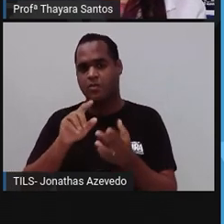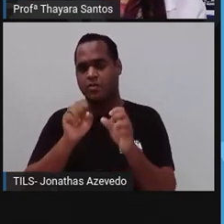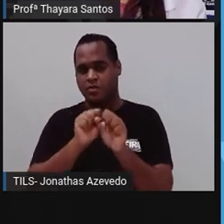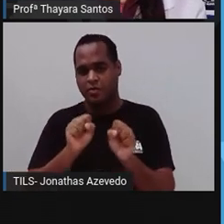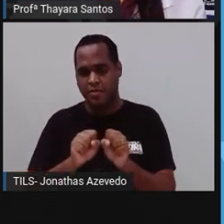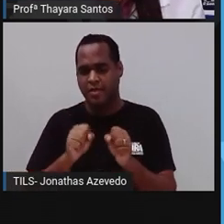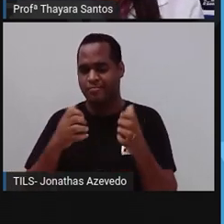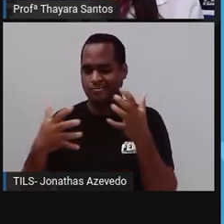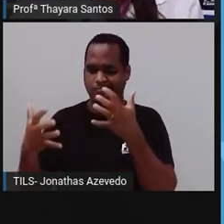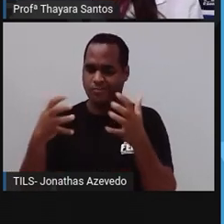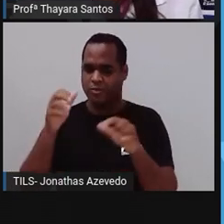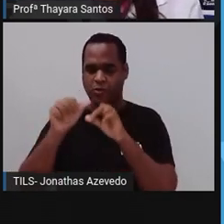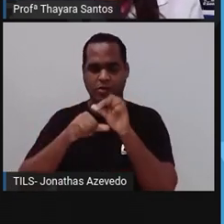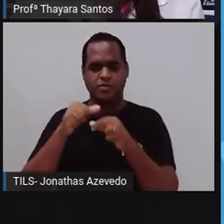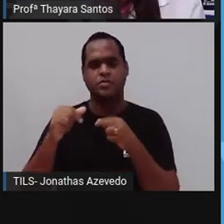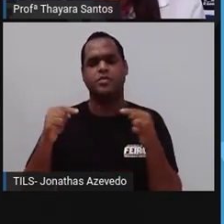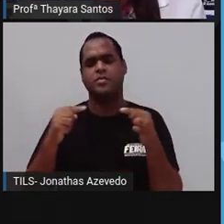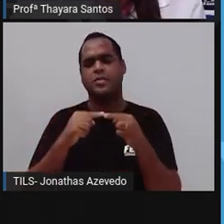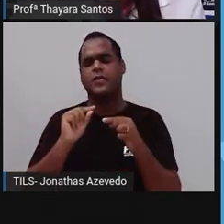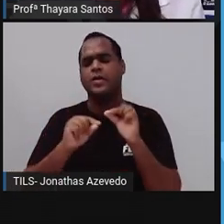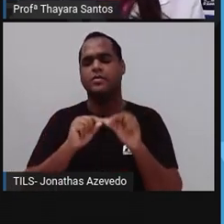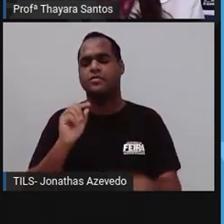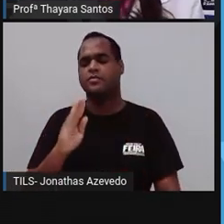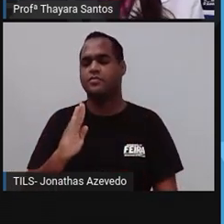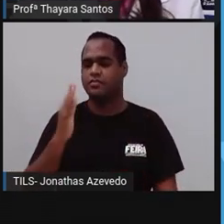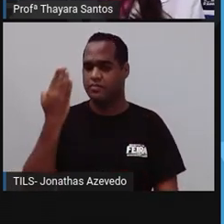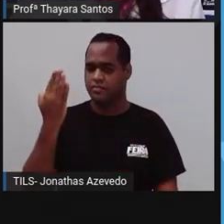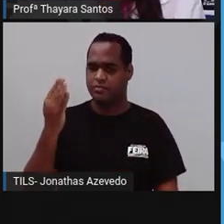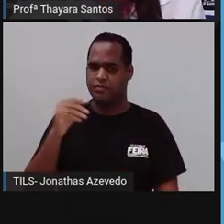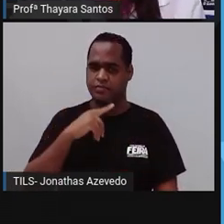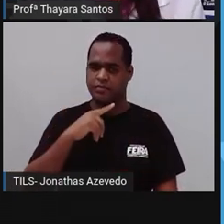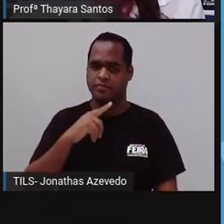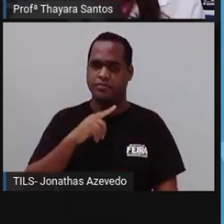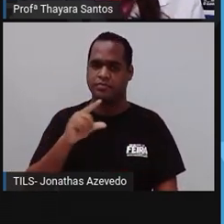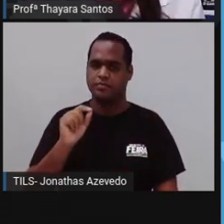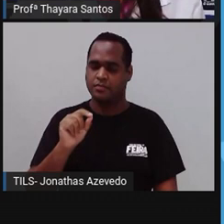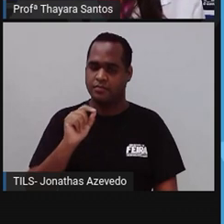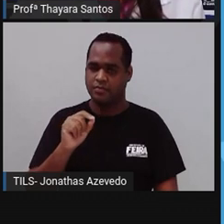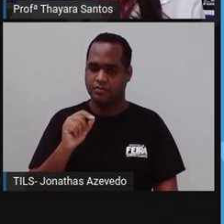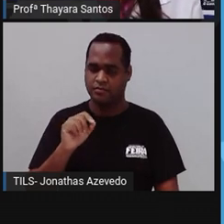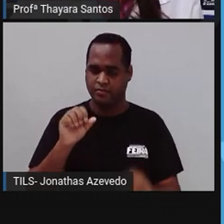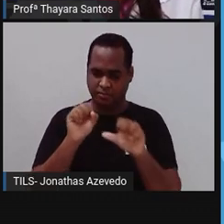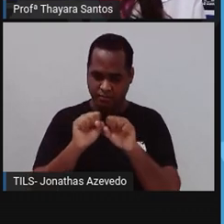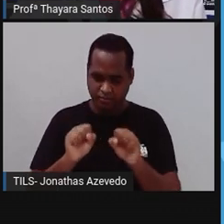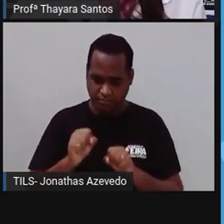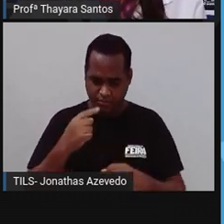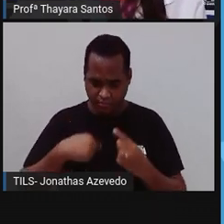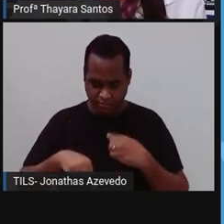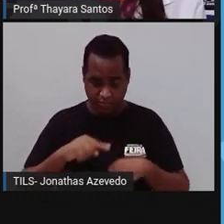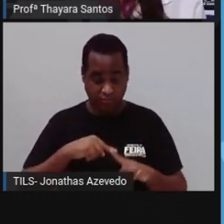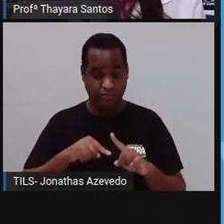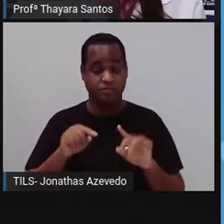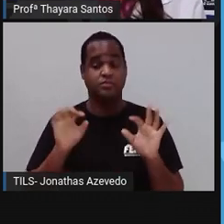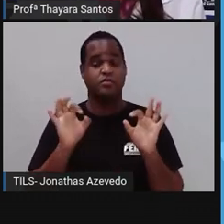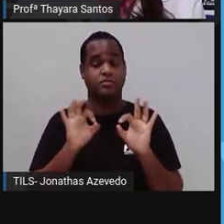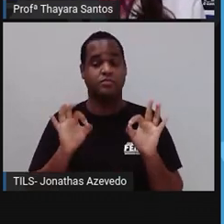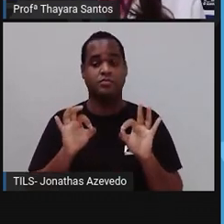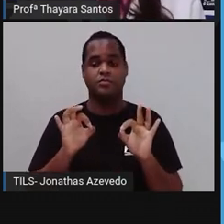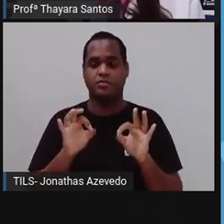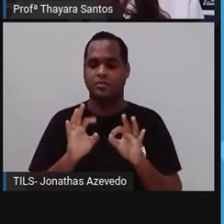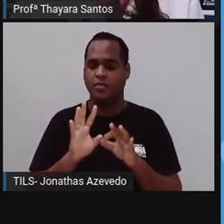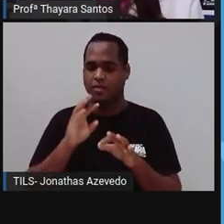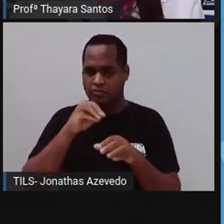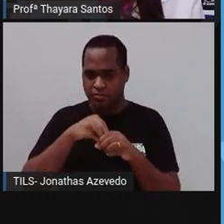difuso. Essa afirmação é falsa. Os poríferos eles não têm sistema digestório nenhum. Nem tem também sistema